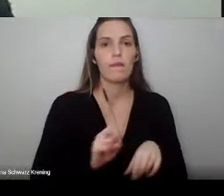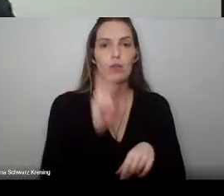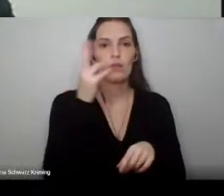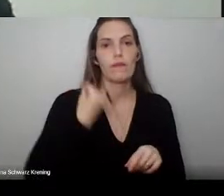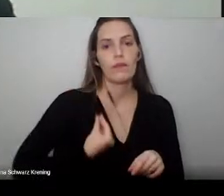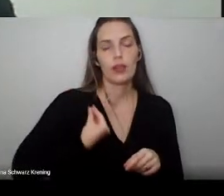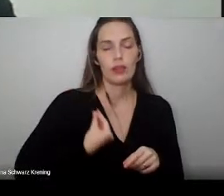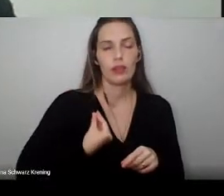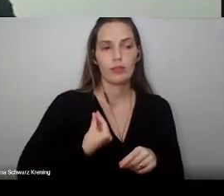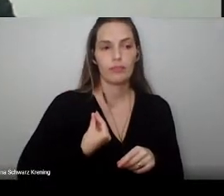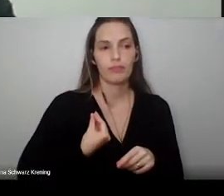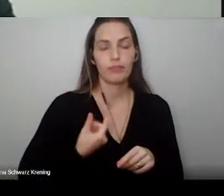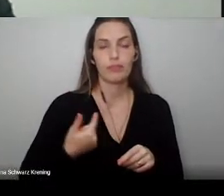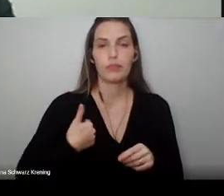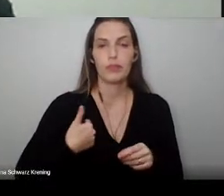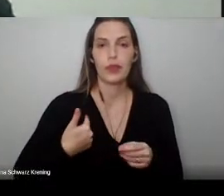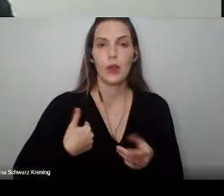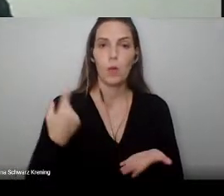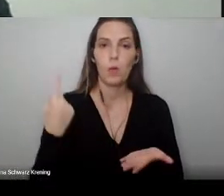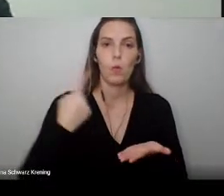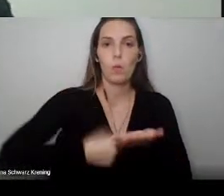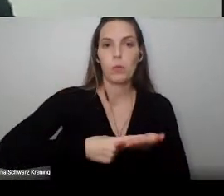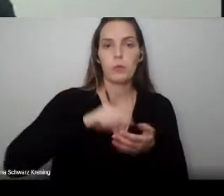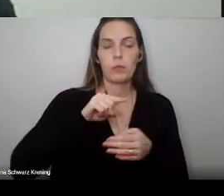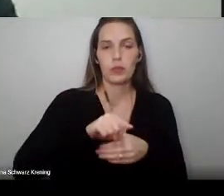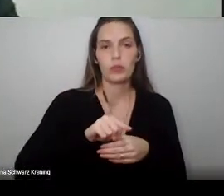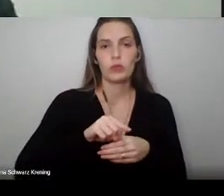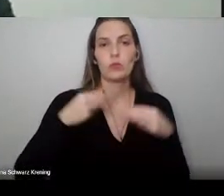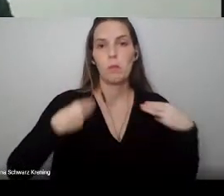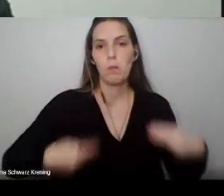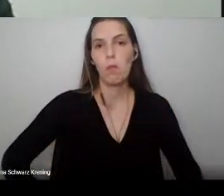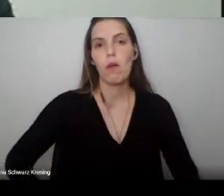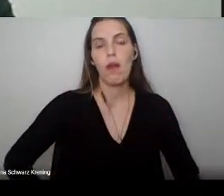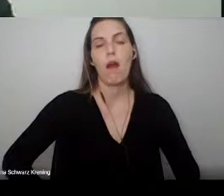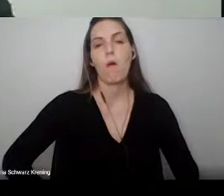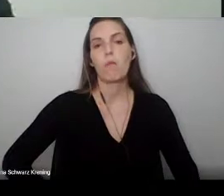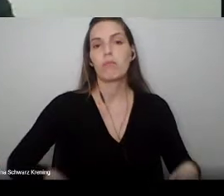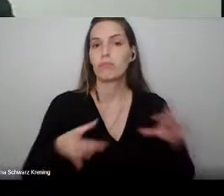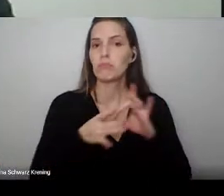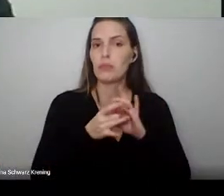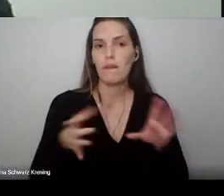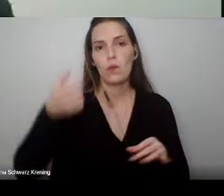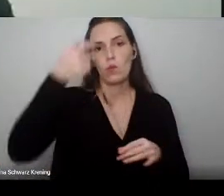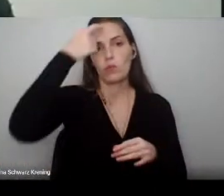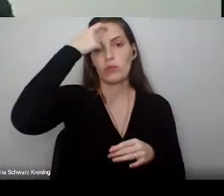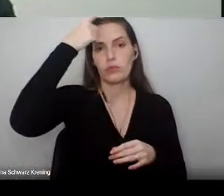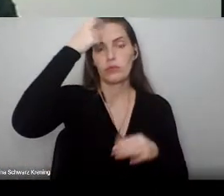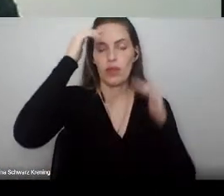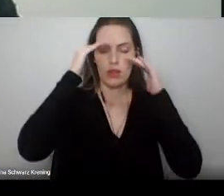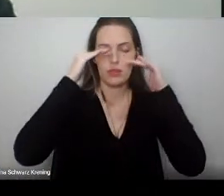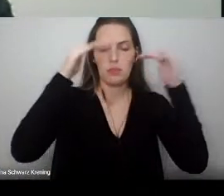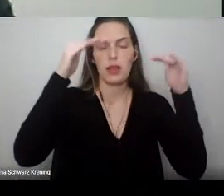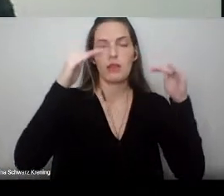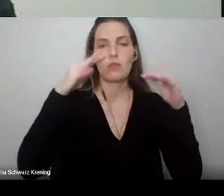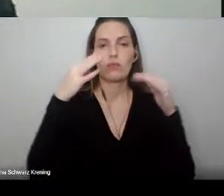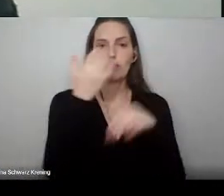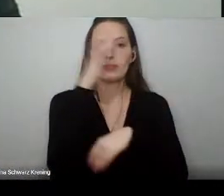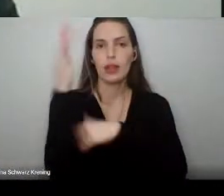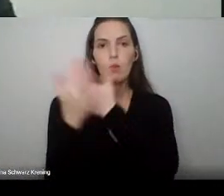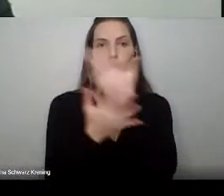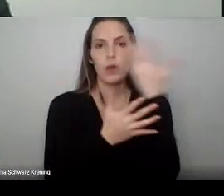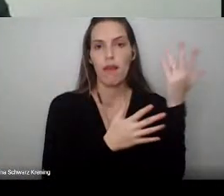Assumo publicamente este compromisso moral, expressando de forma livre e consciente o respeito à natureza e suas leis, em nome